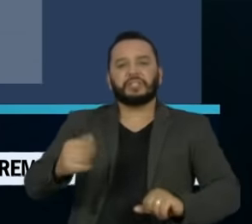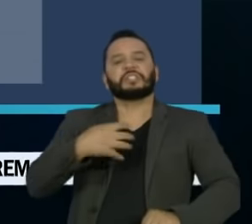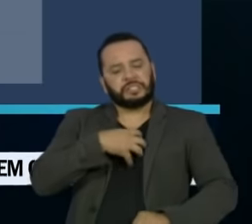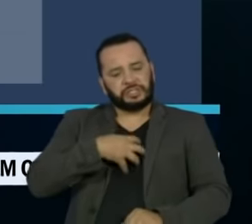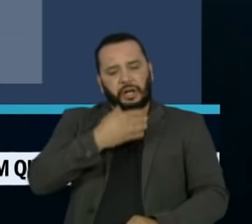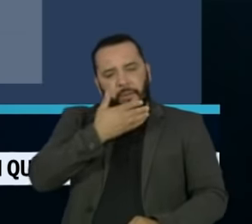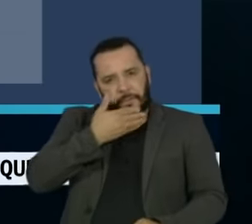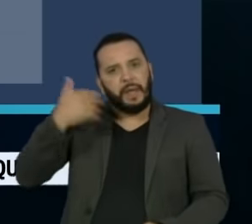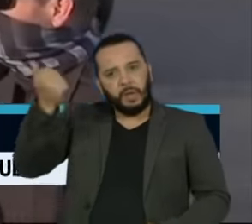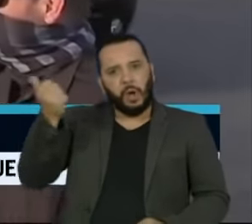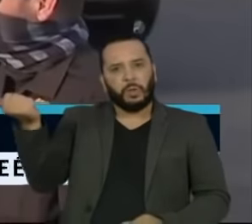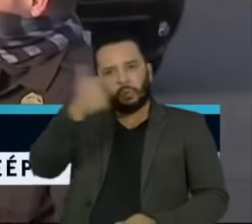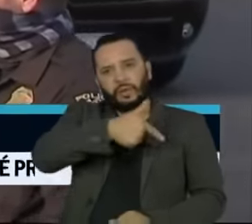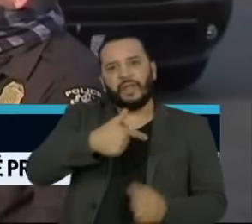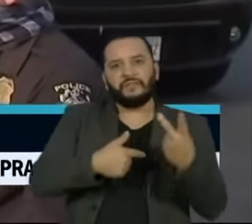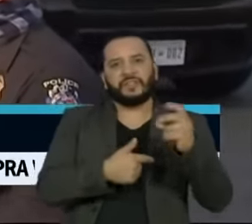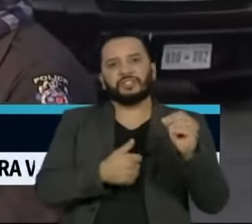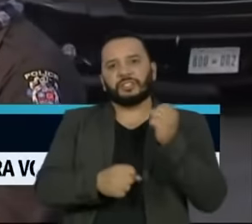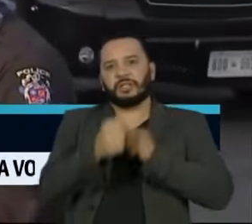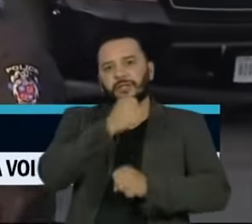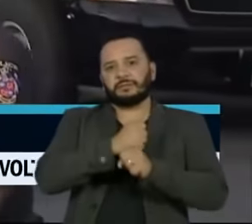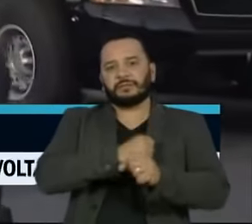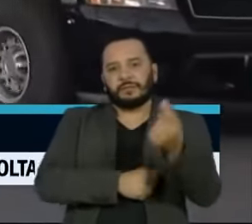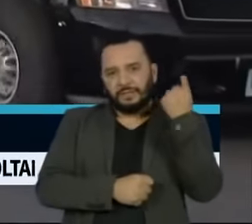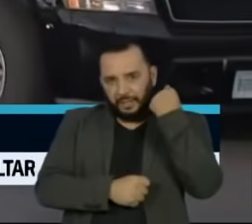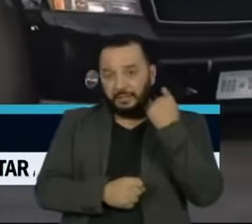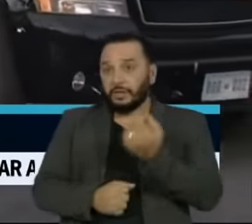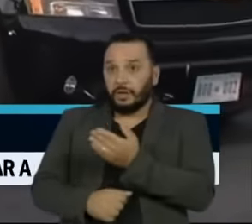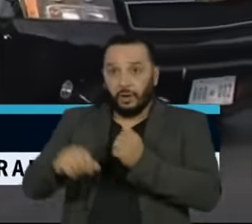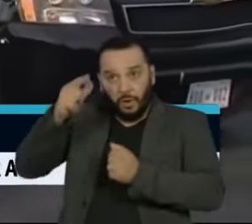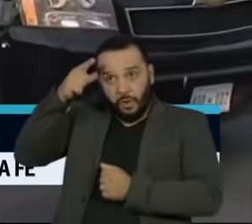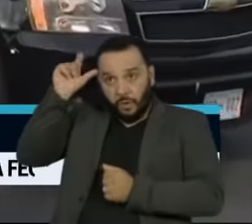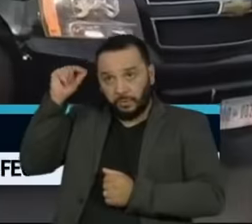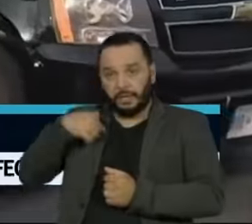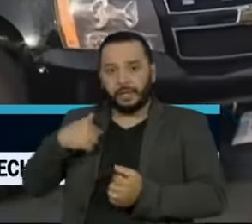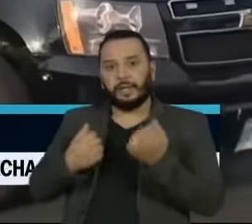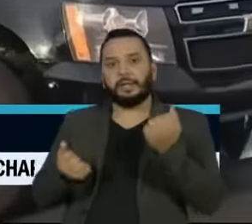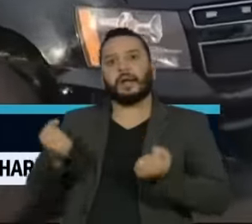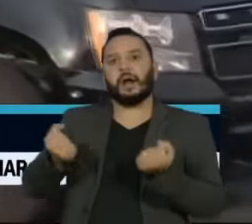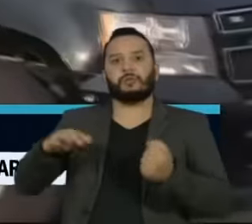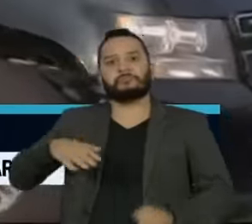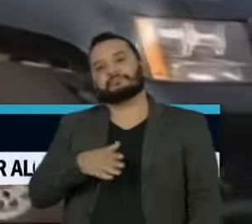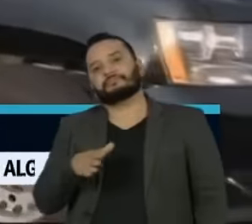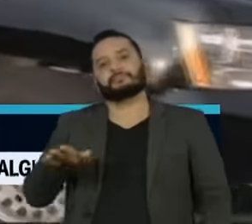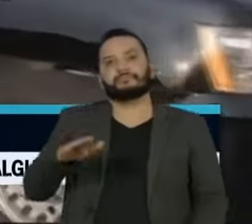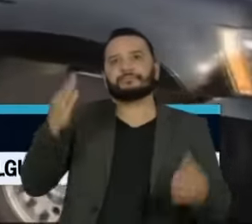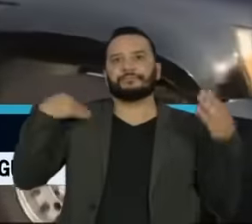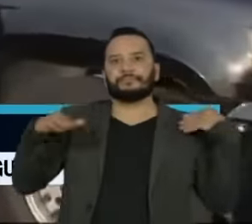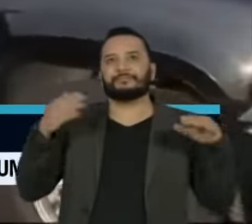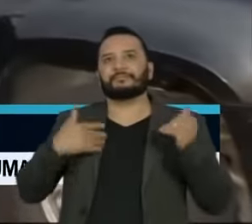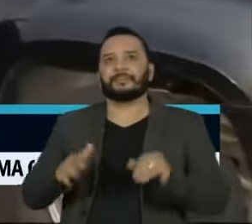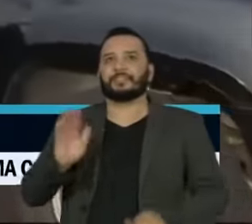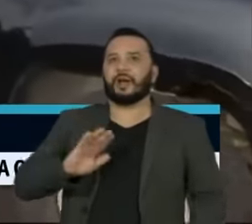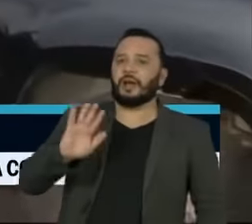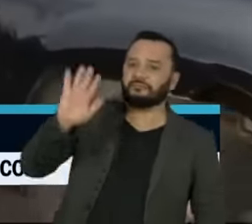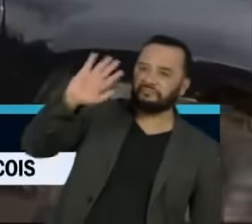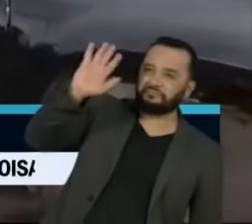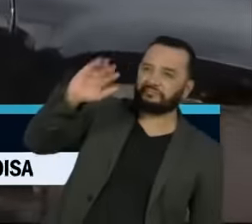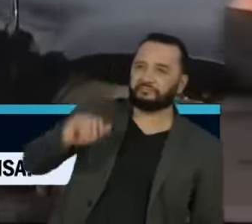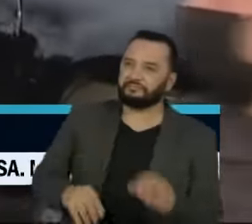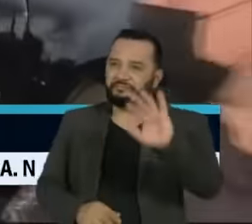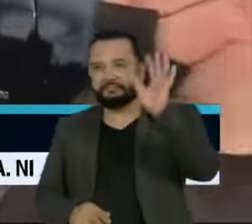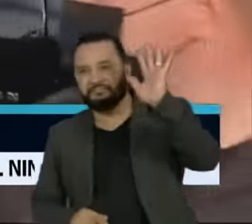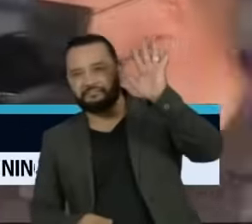do que há 20 anos. Ontem, Trump saiu do centro médico e deu um passeio de carro. Ele acenou para os apoiadores que